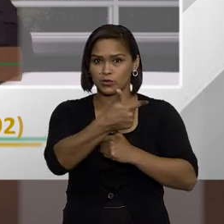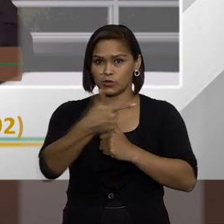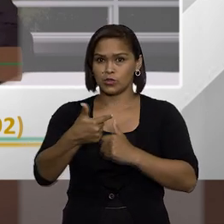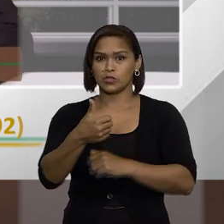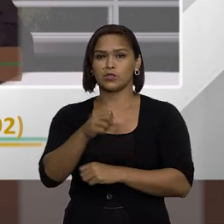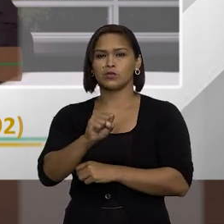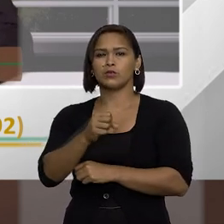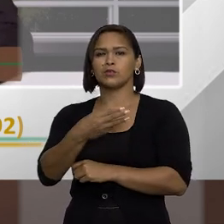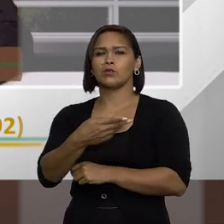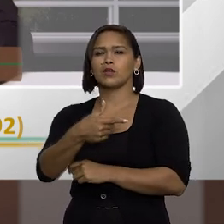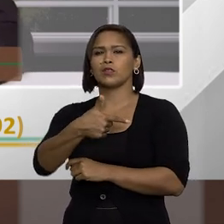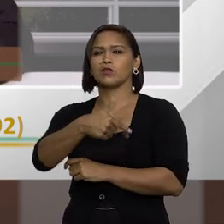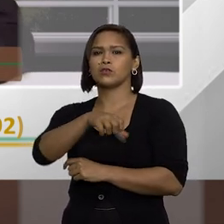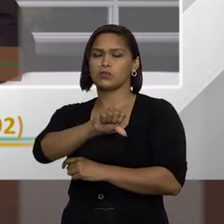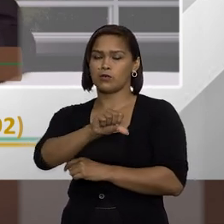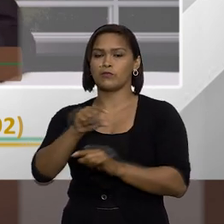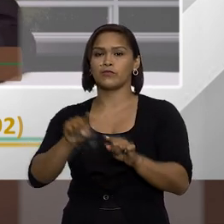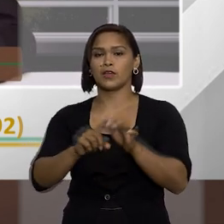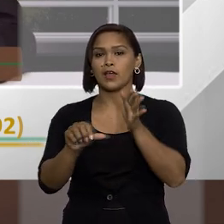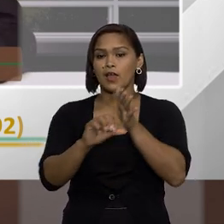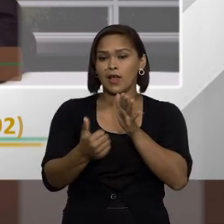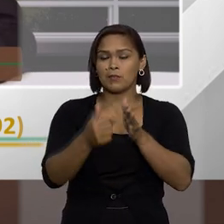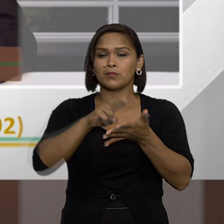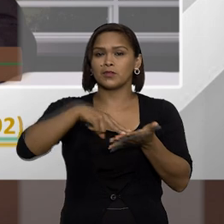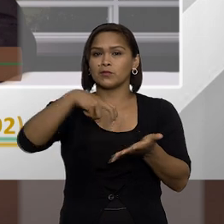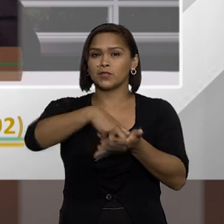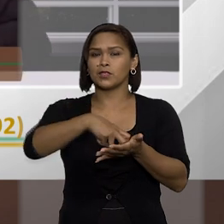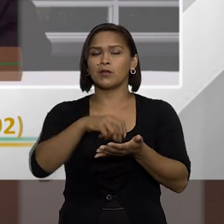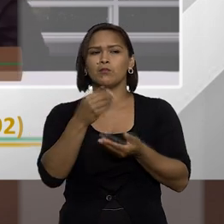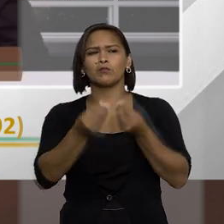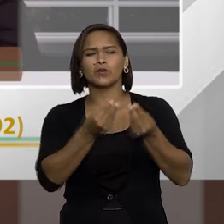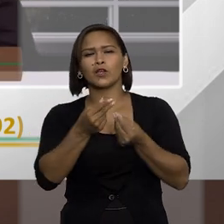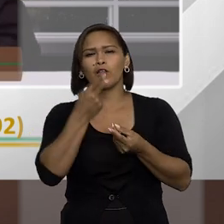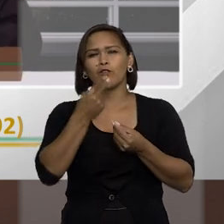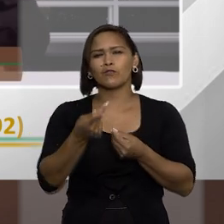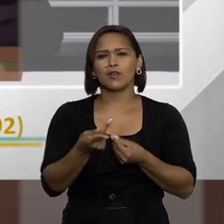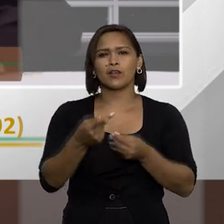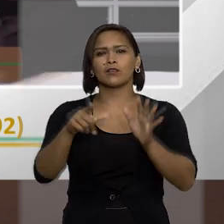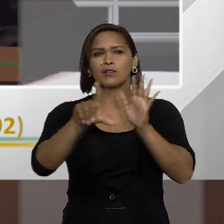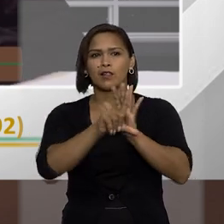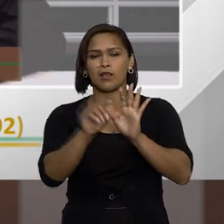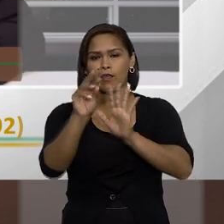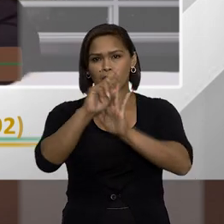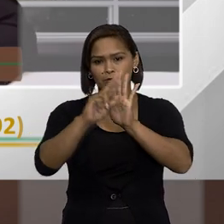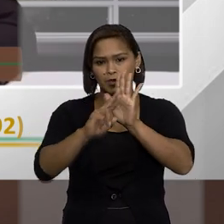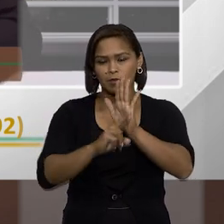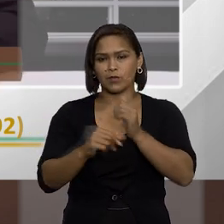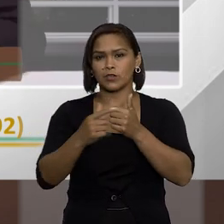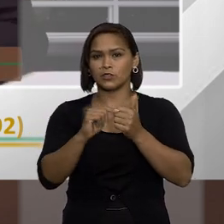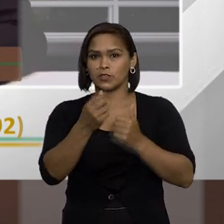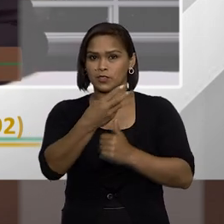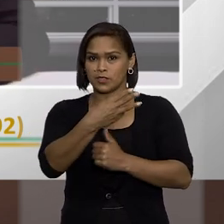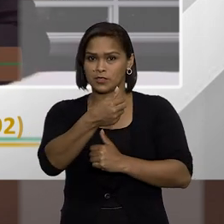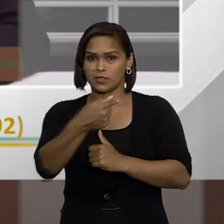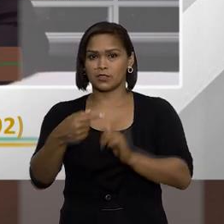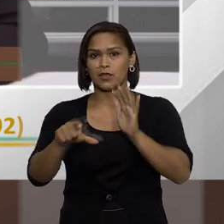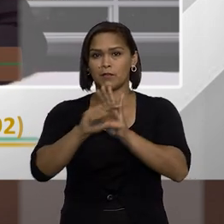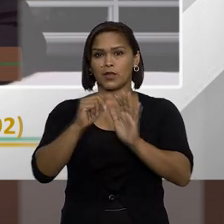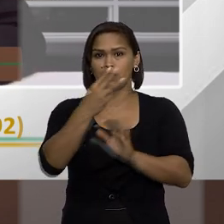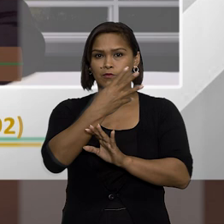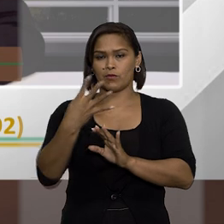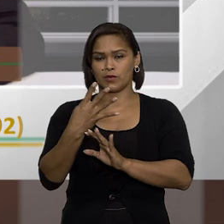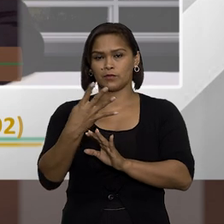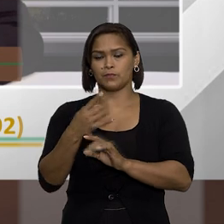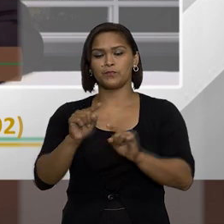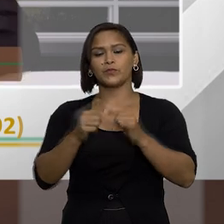artigo 12 do 8429. A primeira das penalidades, porque quando a gente fala do 8429, ela vem regulamentar o artigo 37, parágrafo